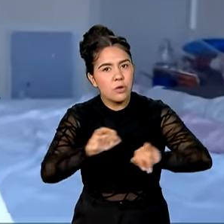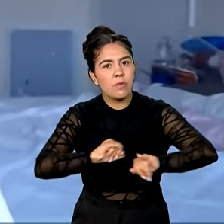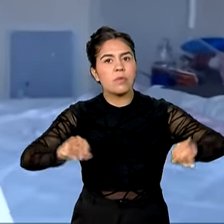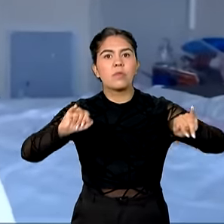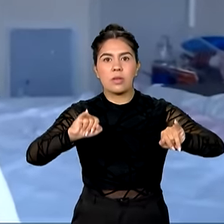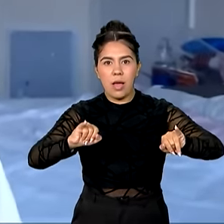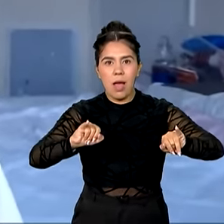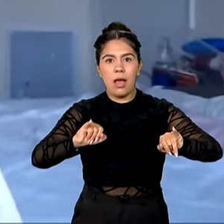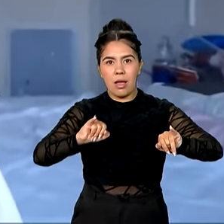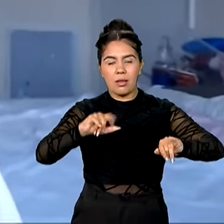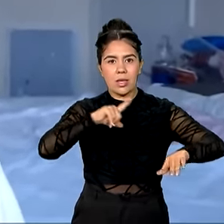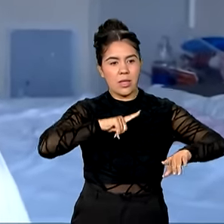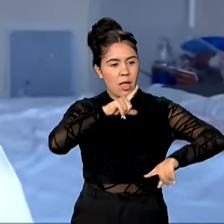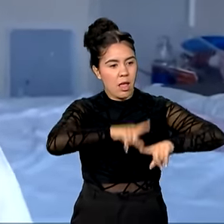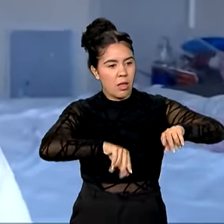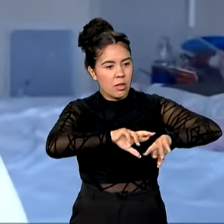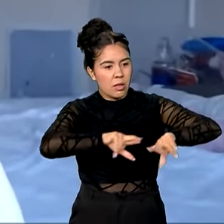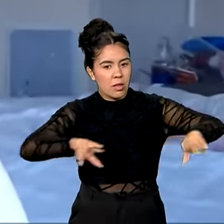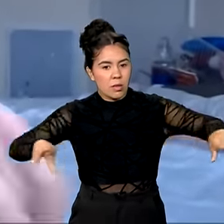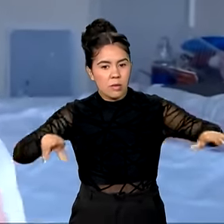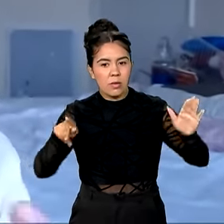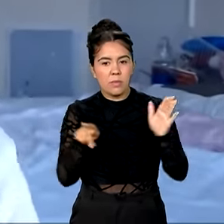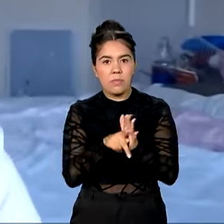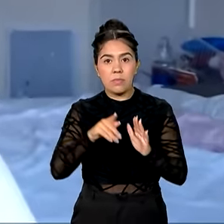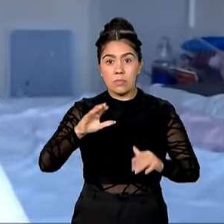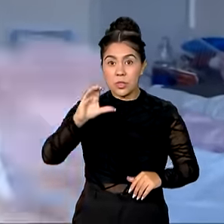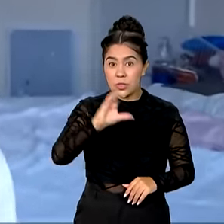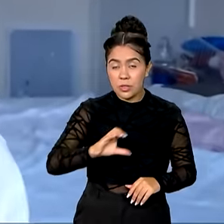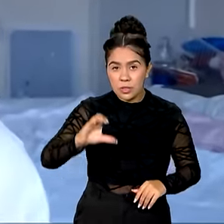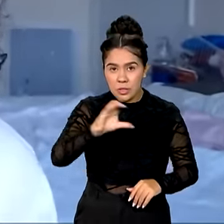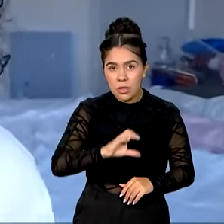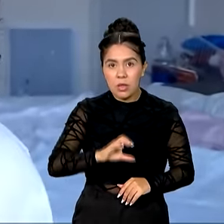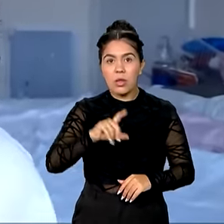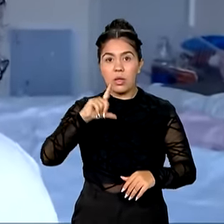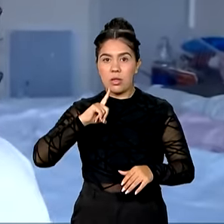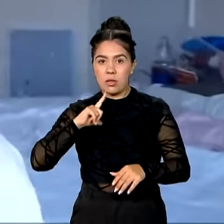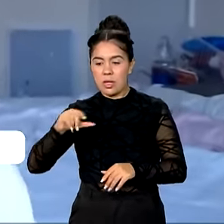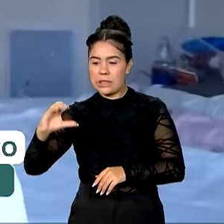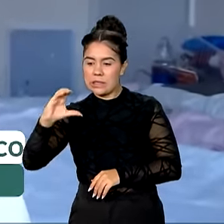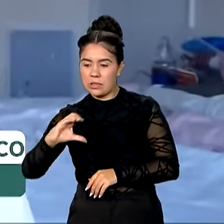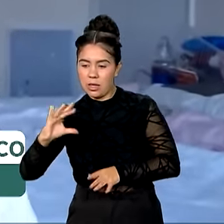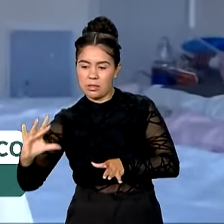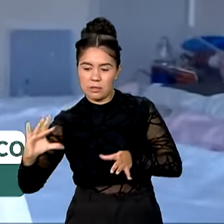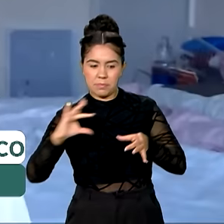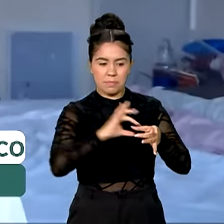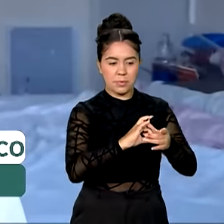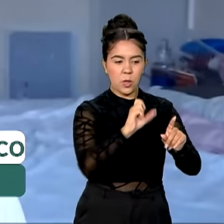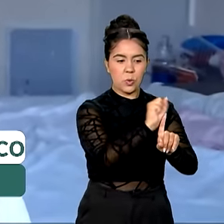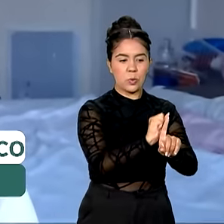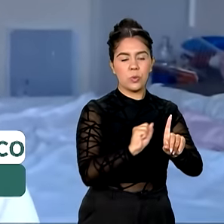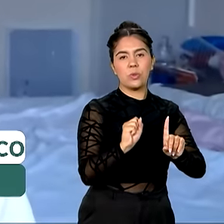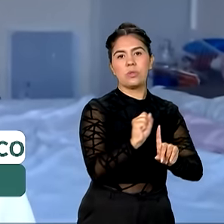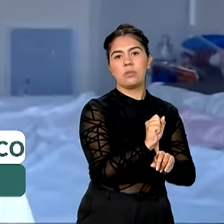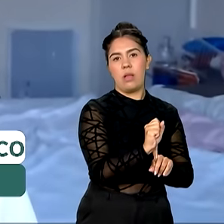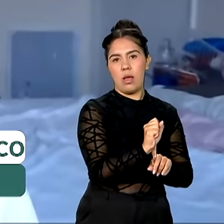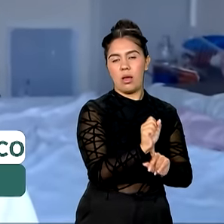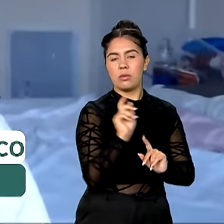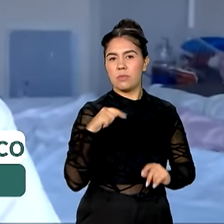científicas, de fazer-se essa ponte entre a ciência e a sociedade. É a gente conseguir